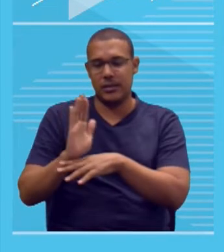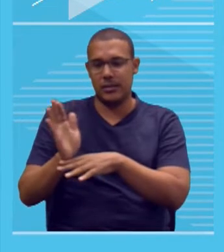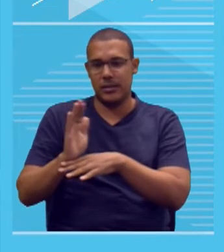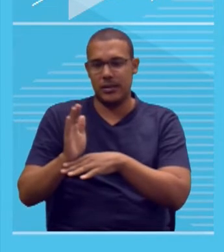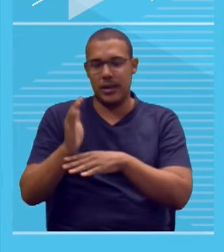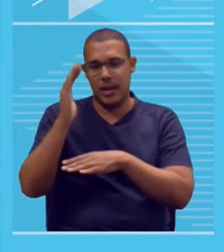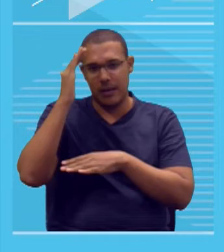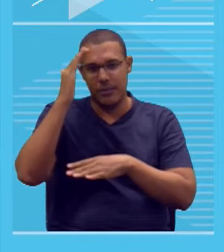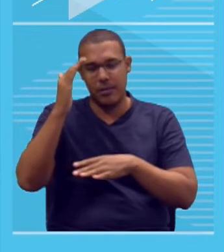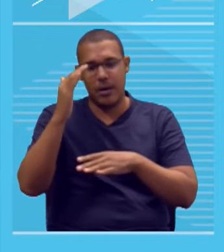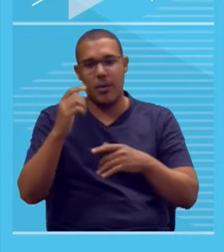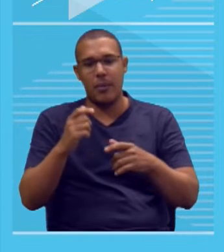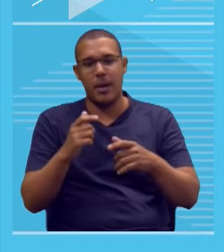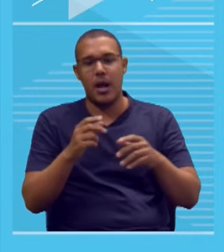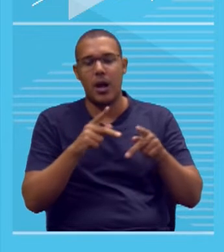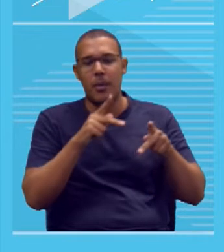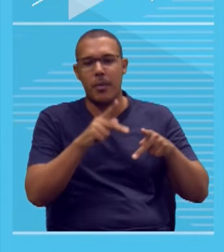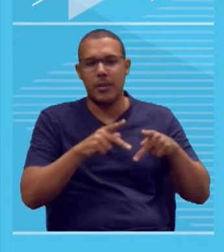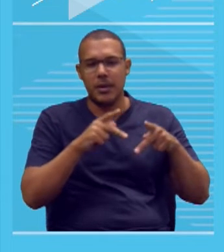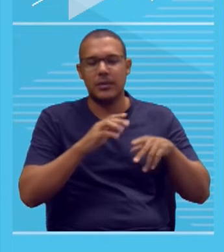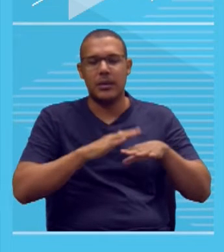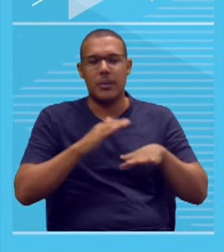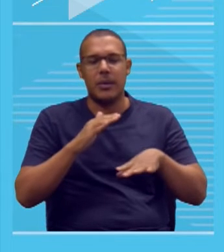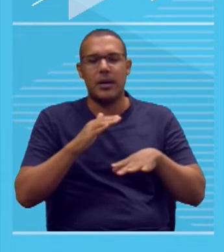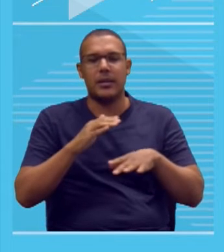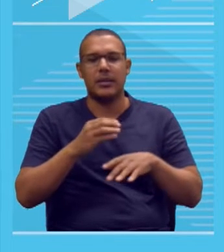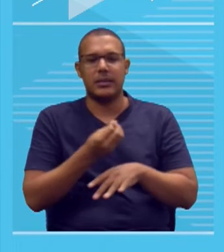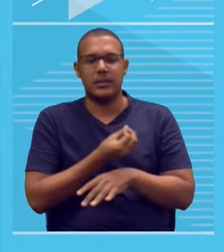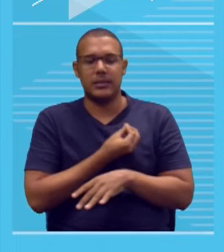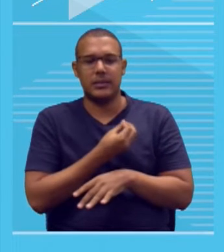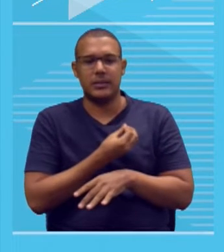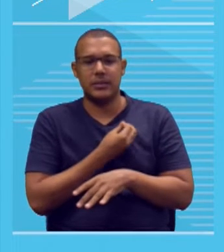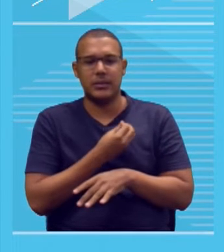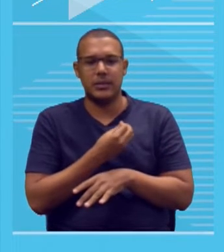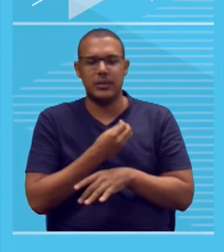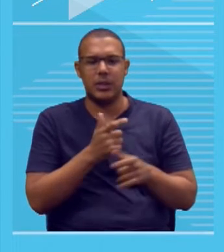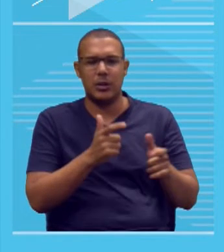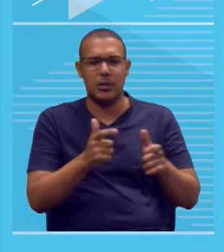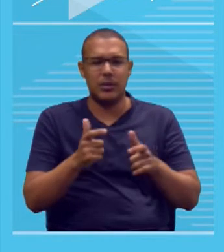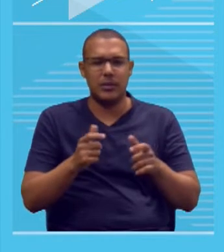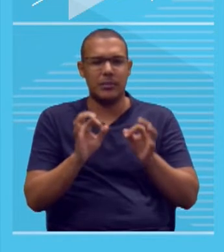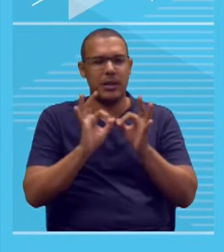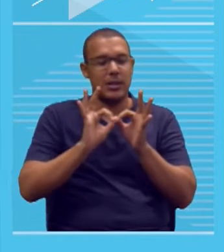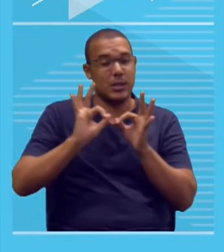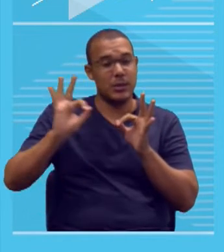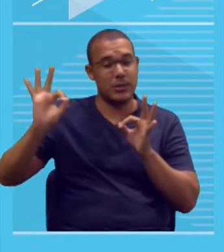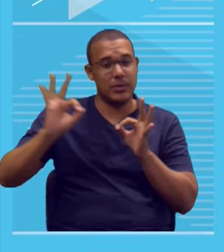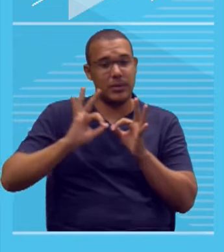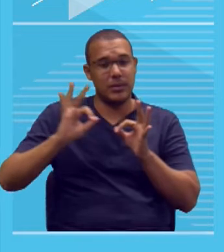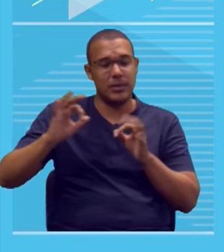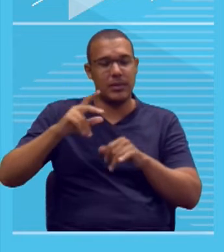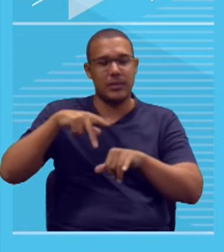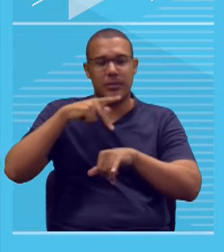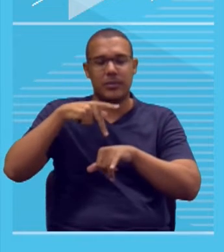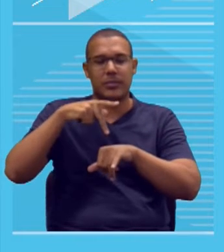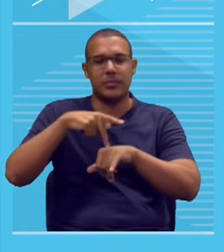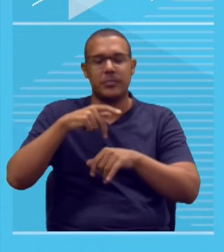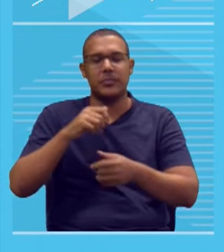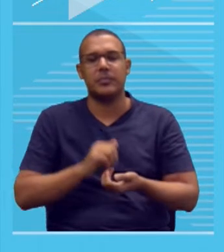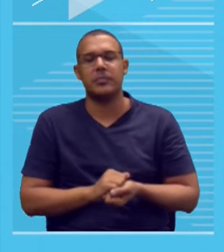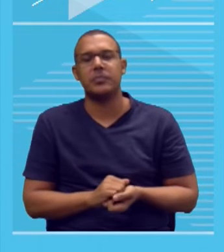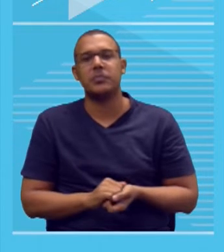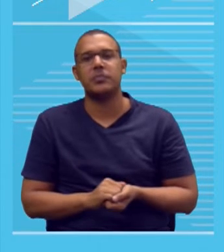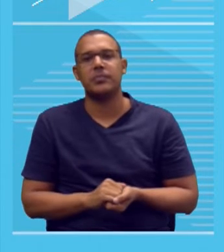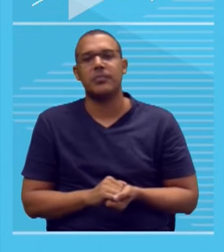para as comunidades mais carentes que vivem nas regiões mais longínquas do país para